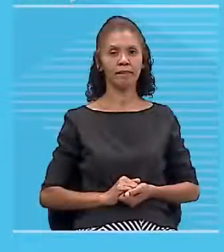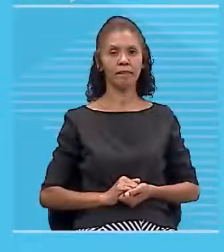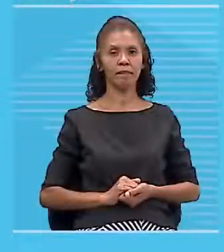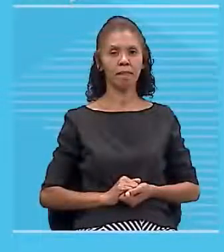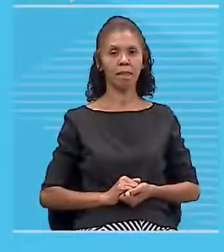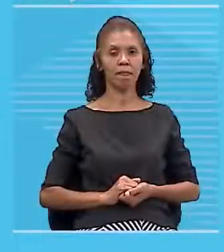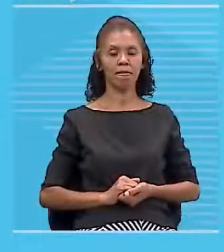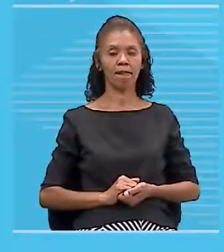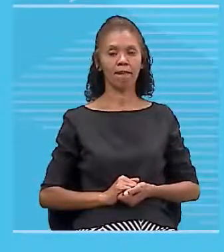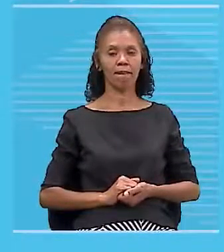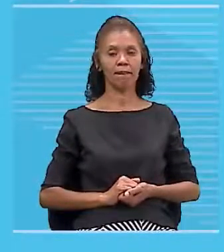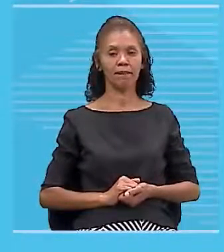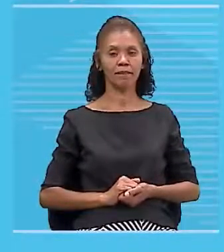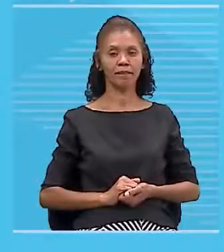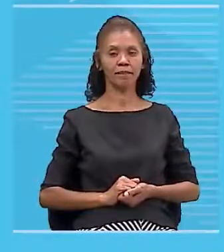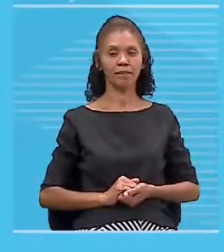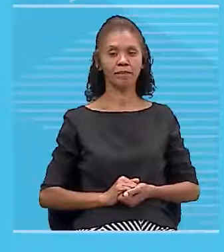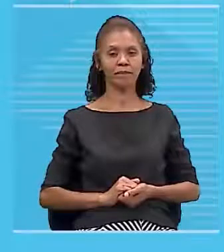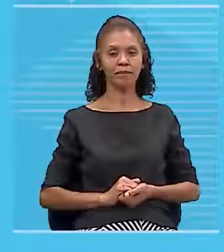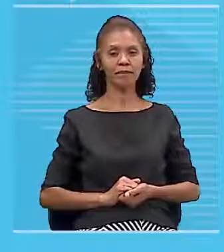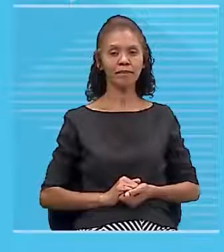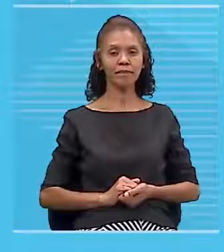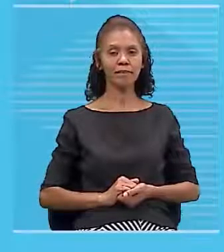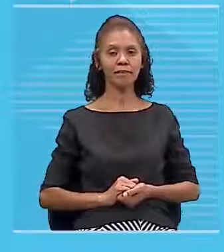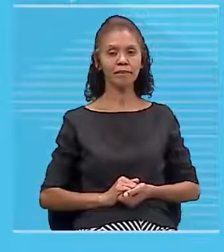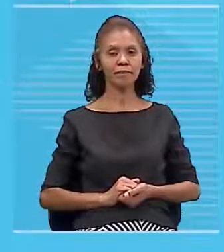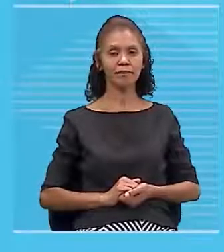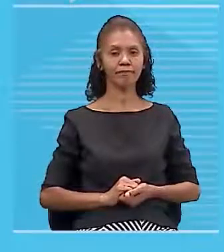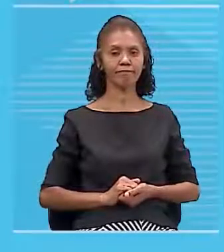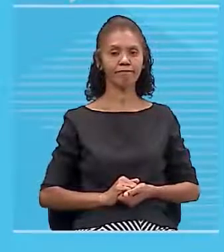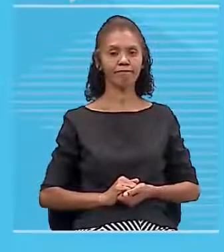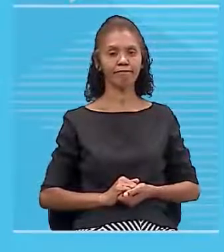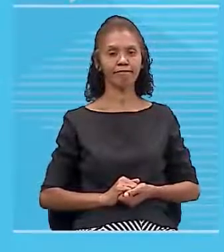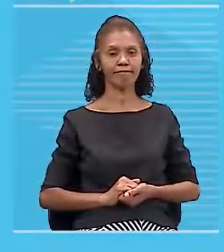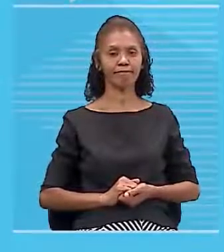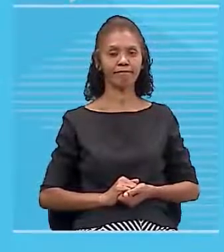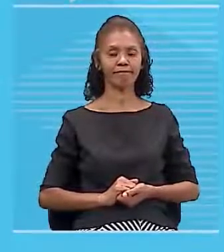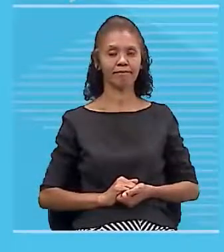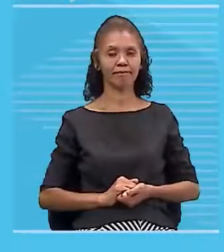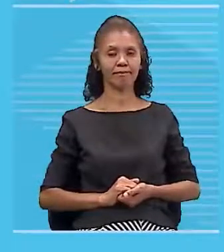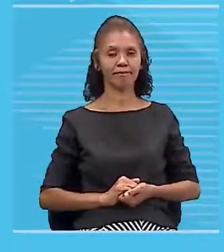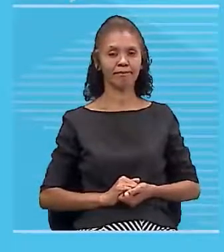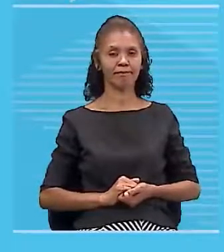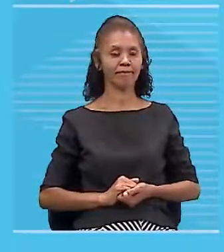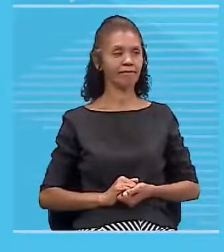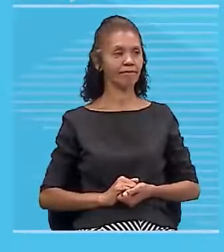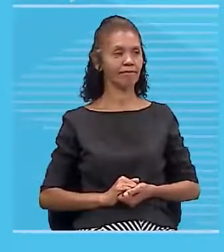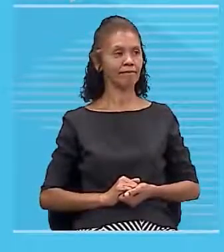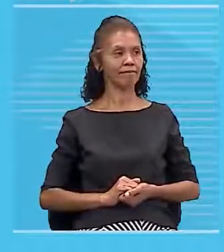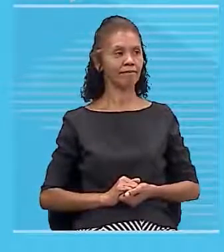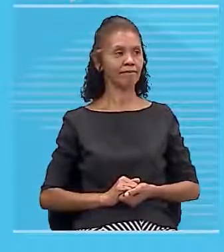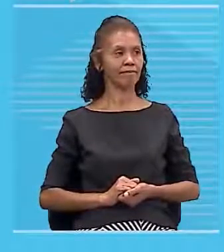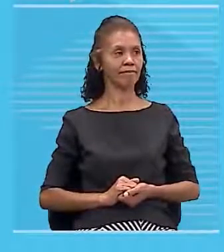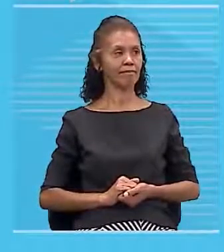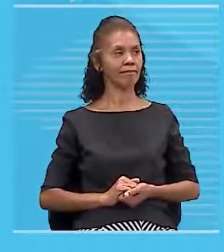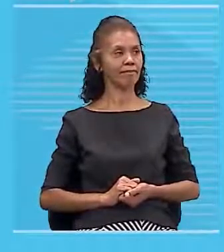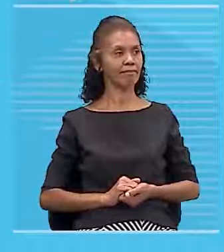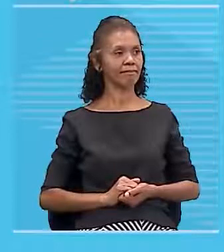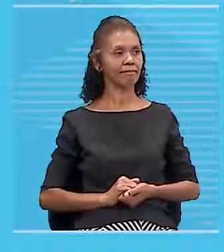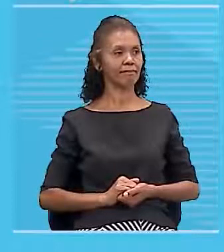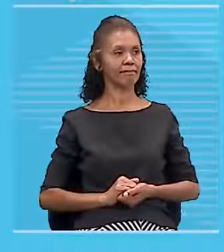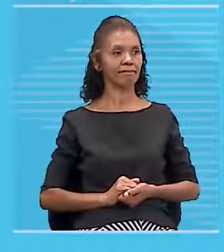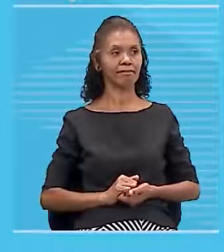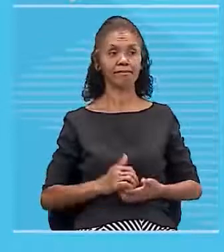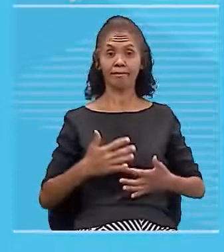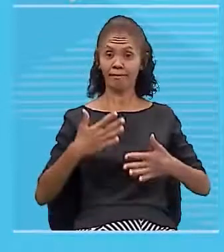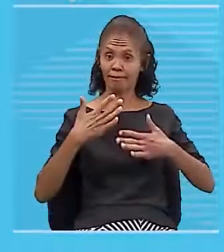Vamos lá, galerinha. Vamos lá, vamos lá, vamos lá. Meus anjos, temos que analisar